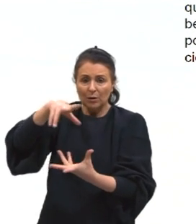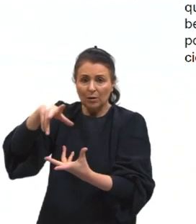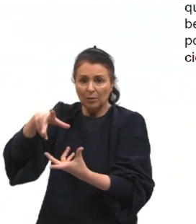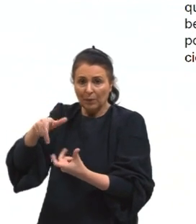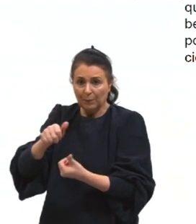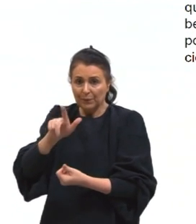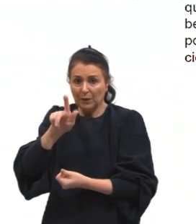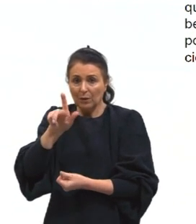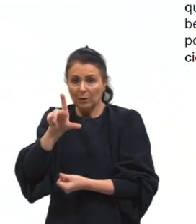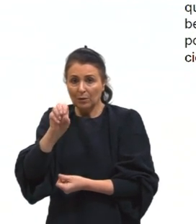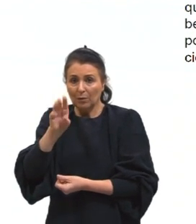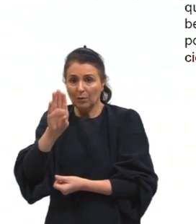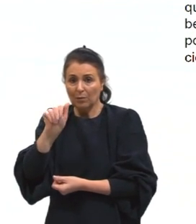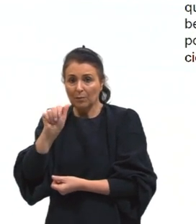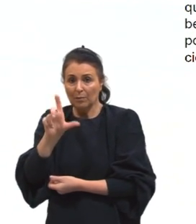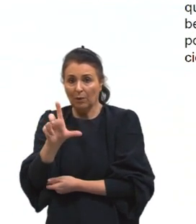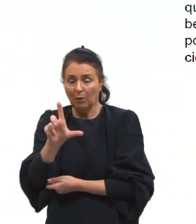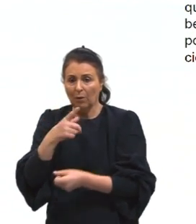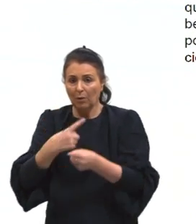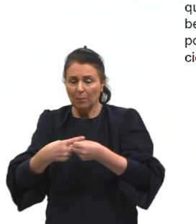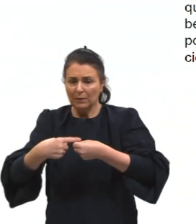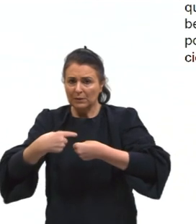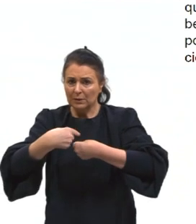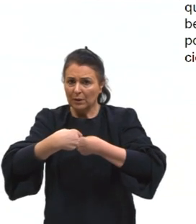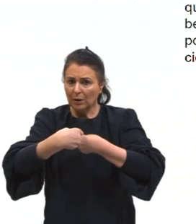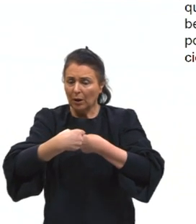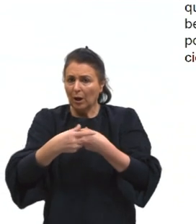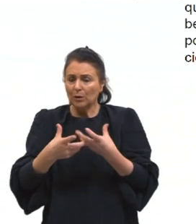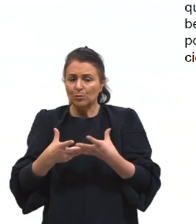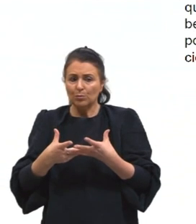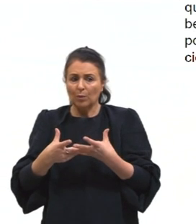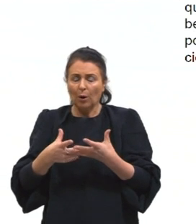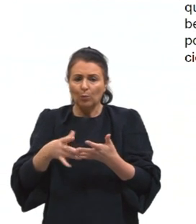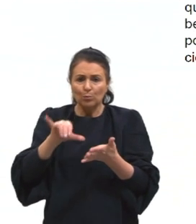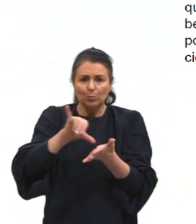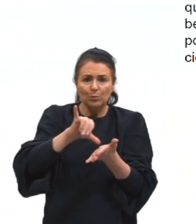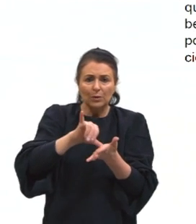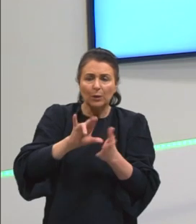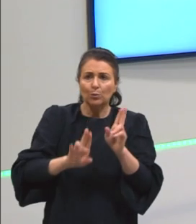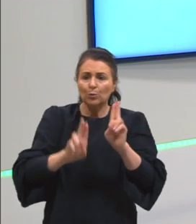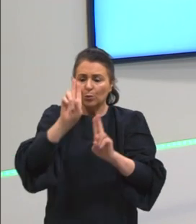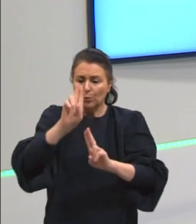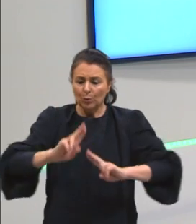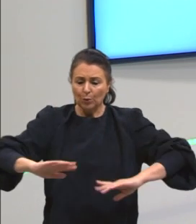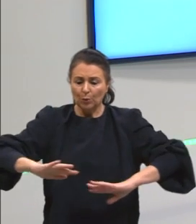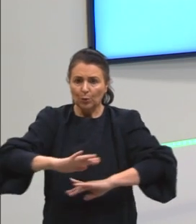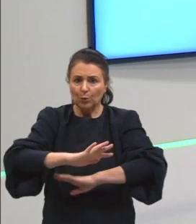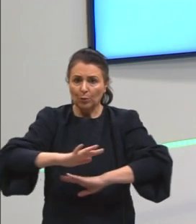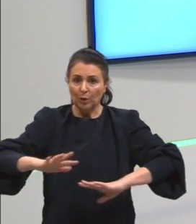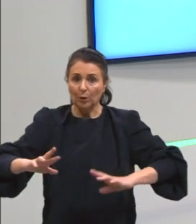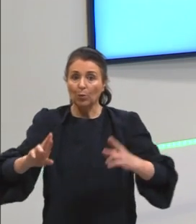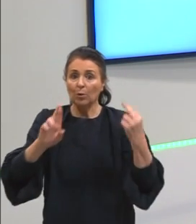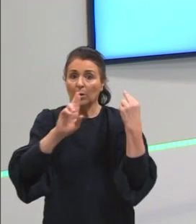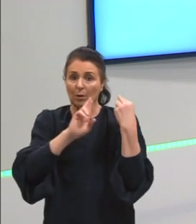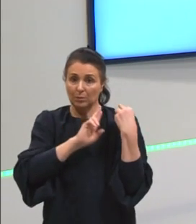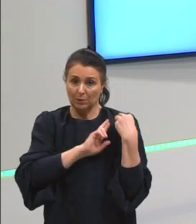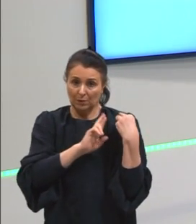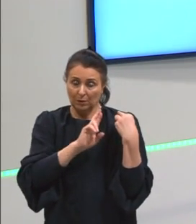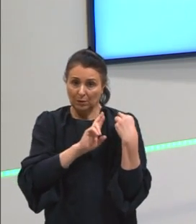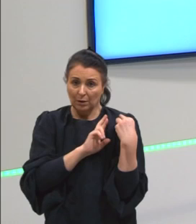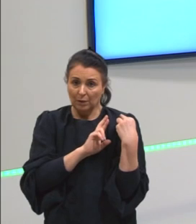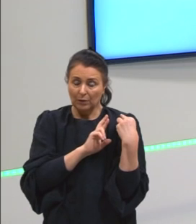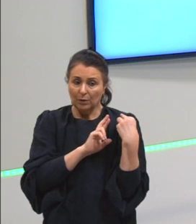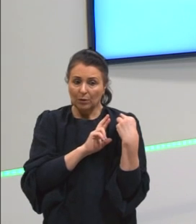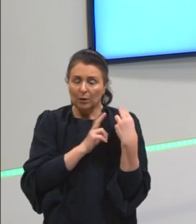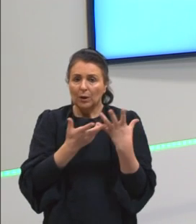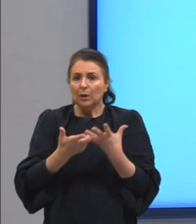cidade global, então, é uma cidade, um centro urbano que rege, vamos dizer assim, grande parte